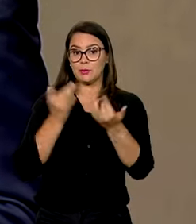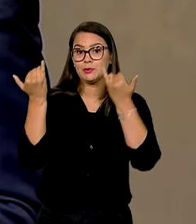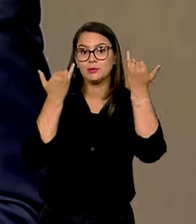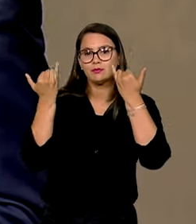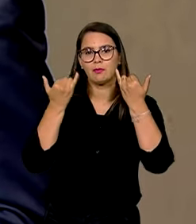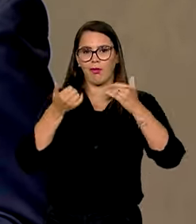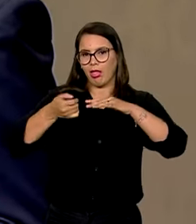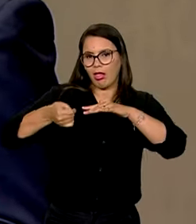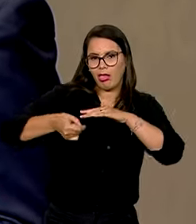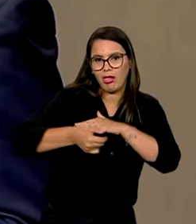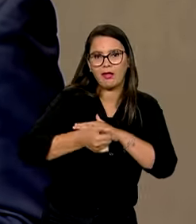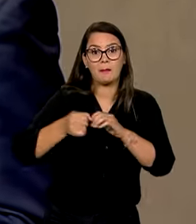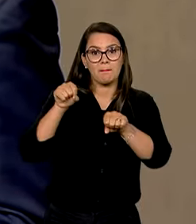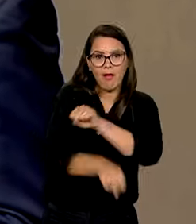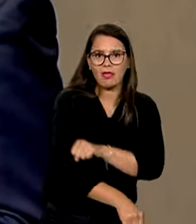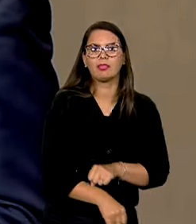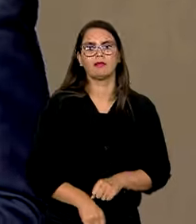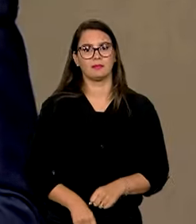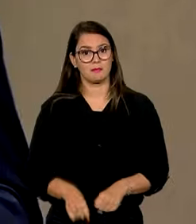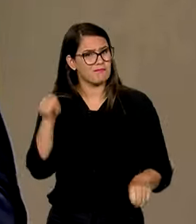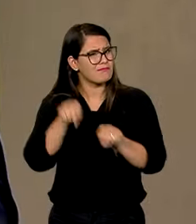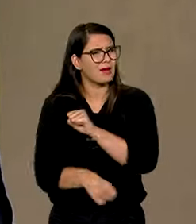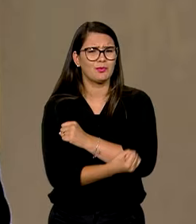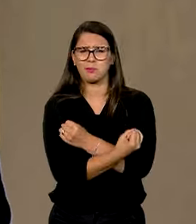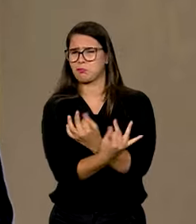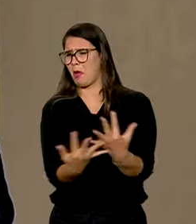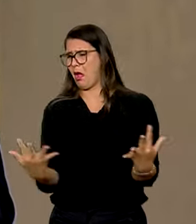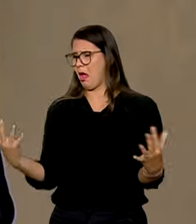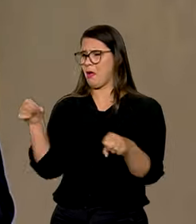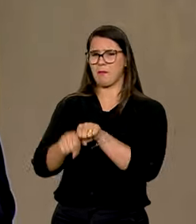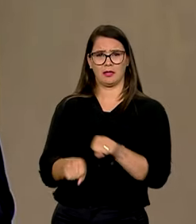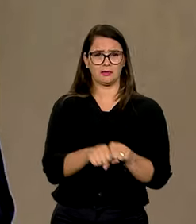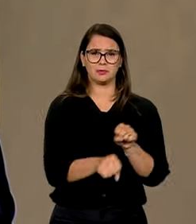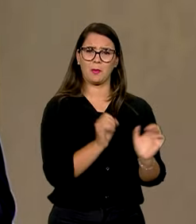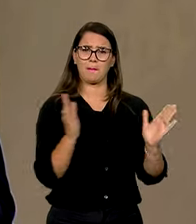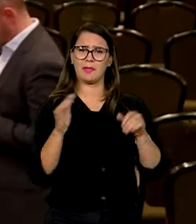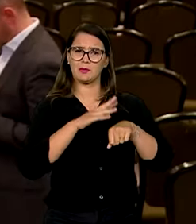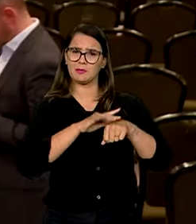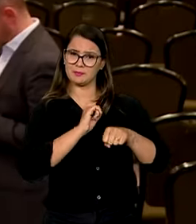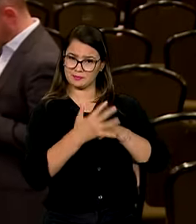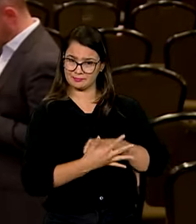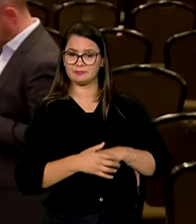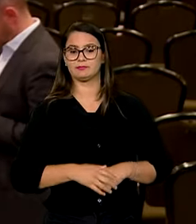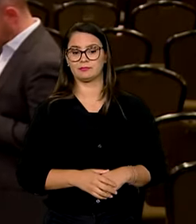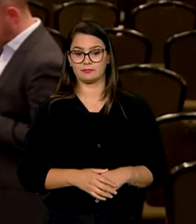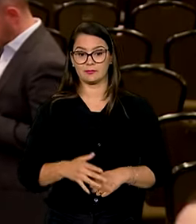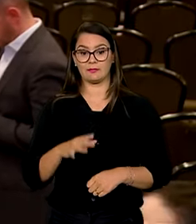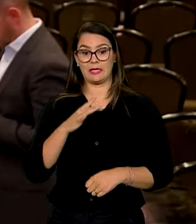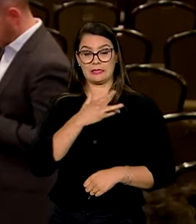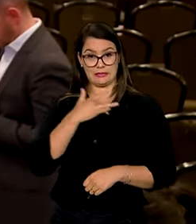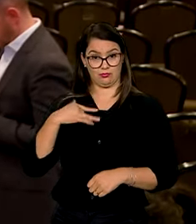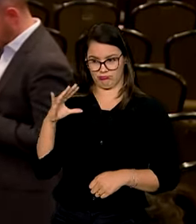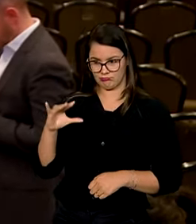da fake news que mata e que matou muita gente durante a pandemia. O Saúde e Consciência